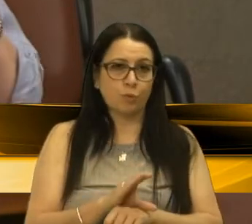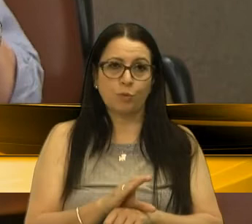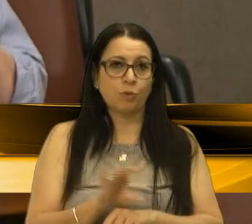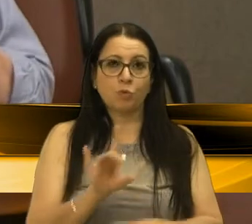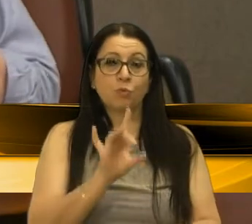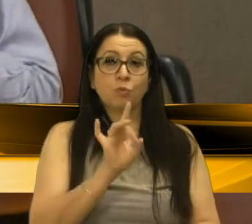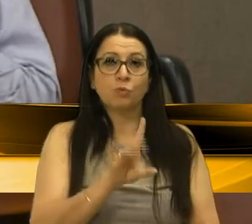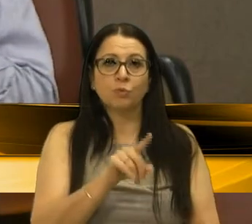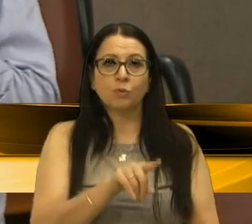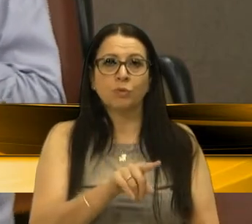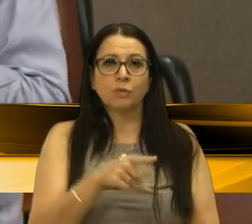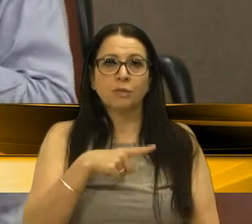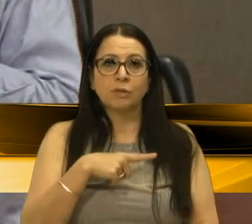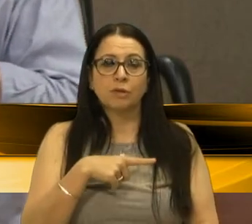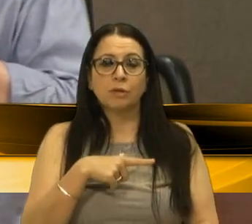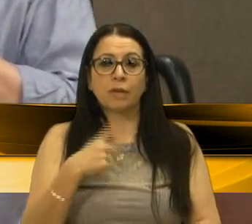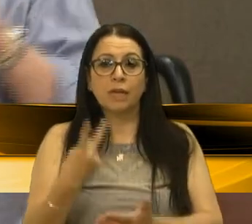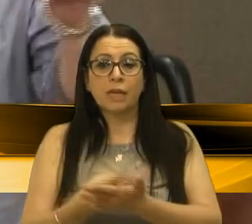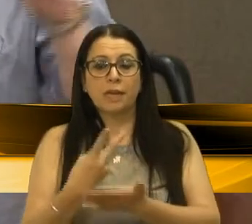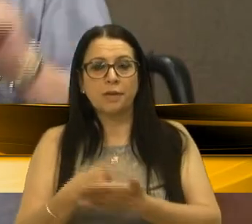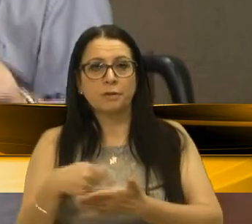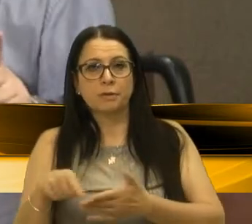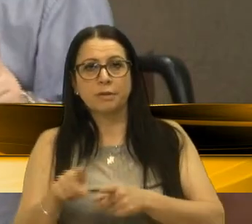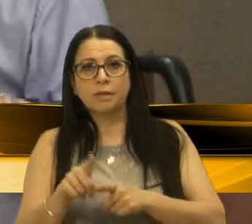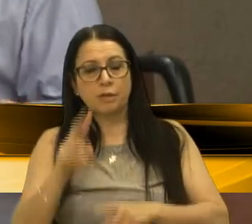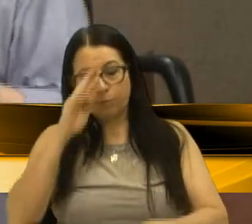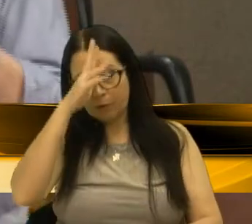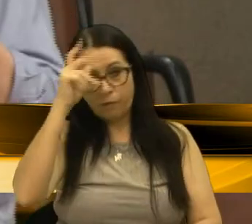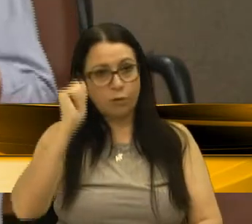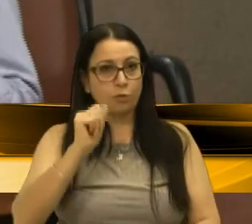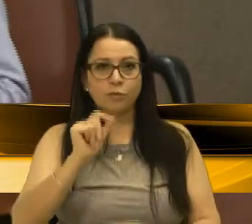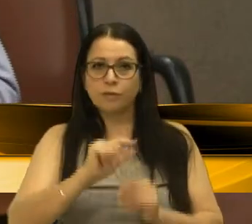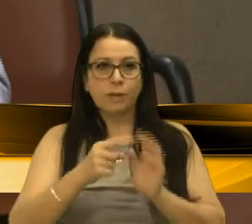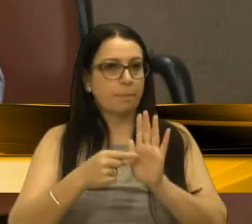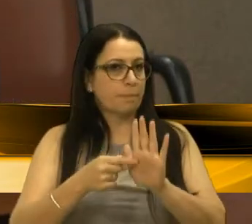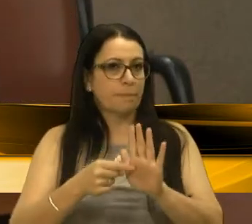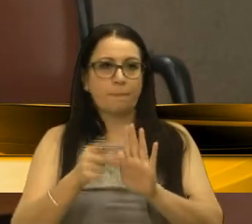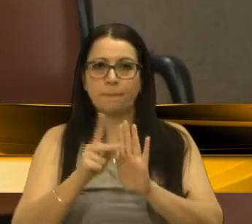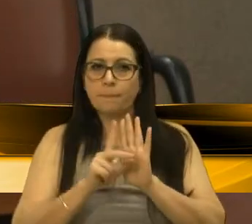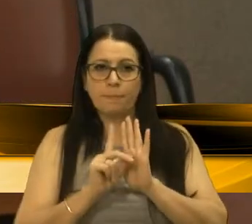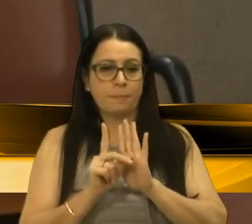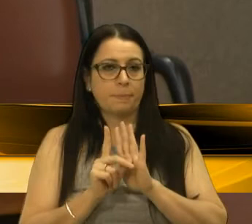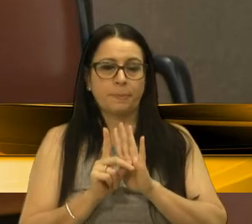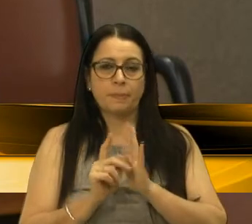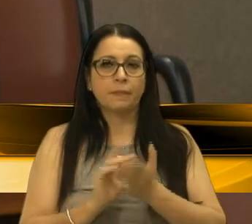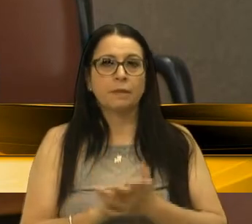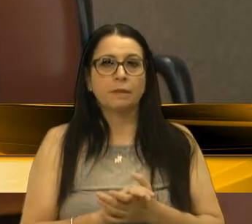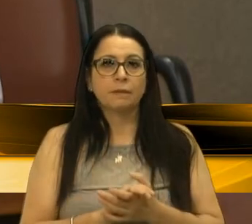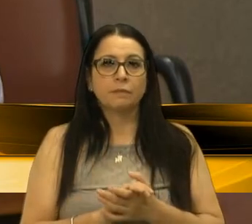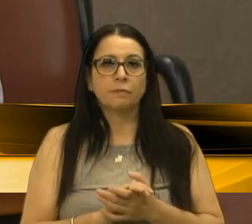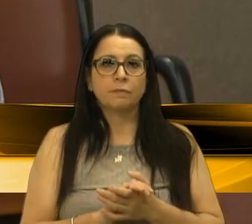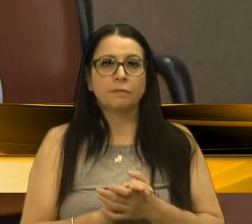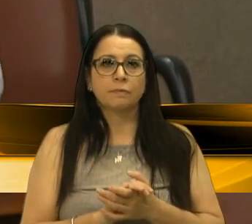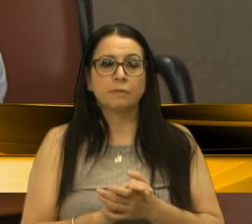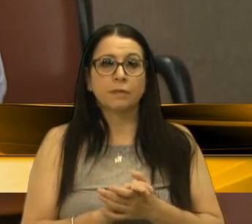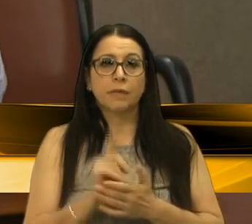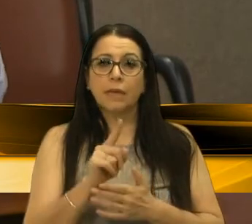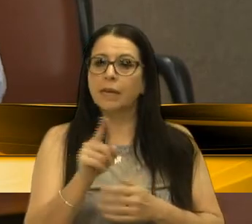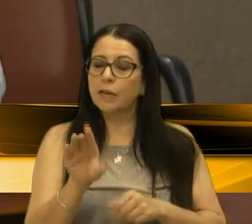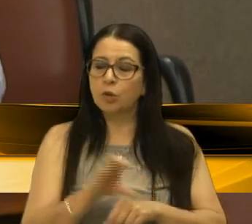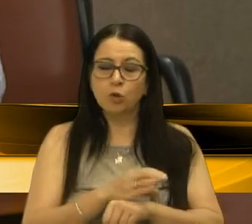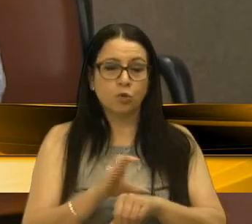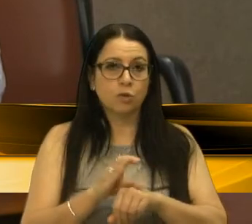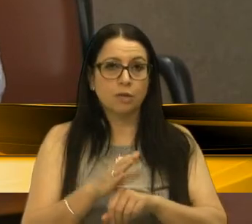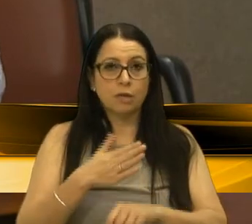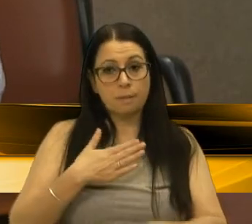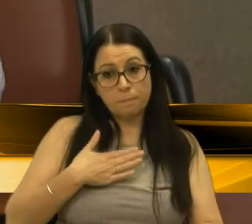ele não tem só vício de origem, nem o prefeito poderia apresentar esse projeto. Ele é flagrantemente inconstitucional,